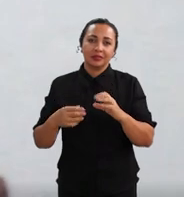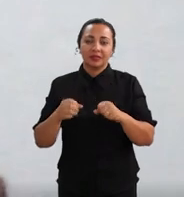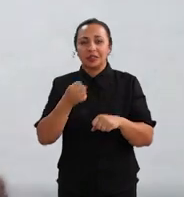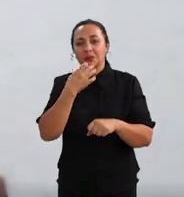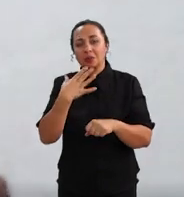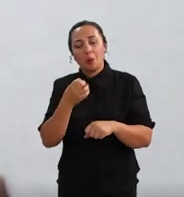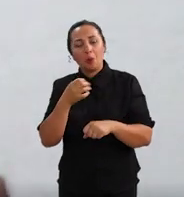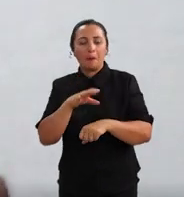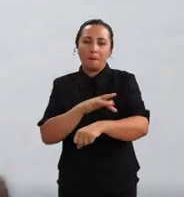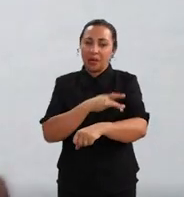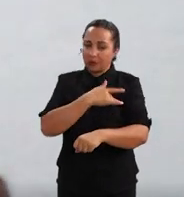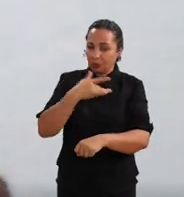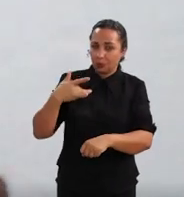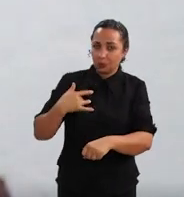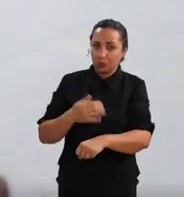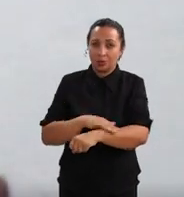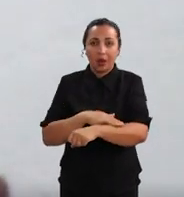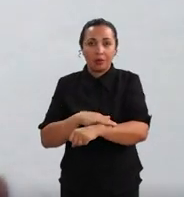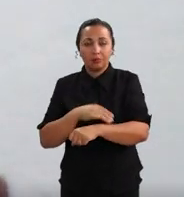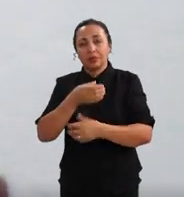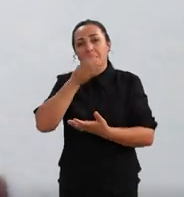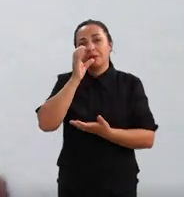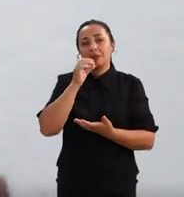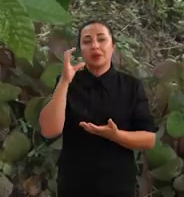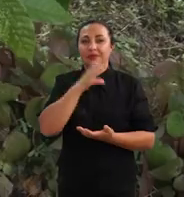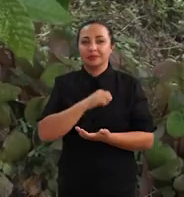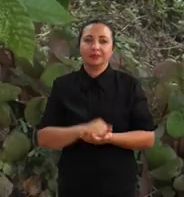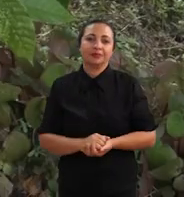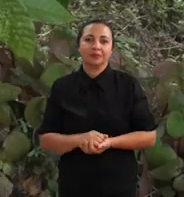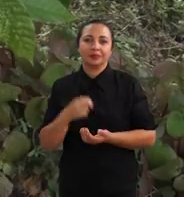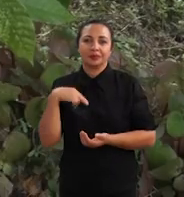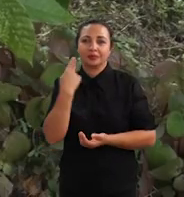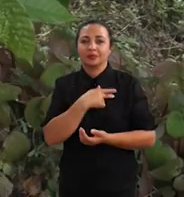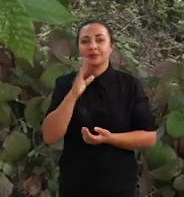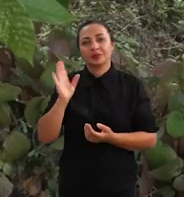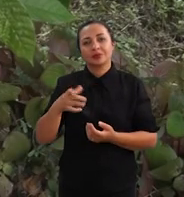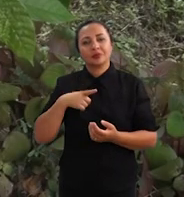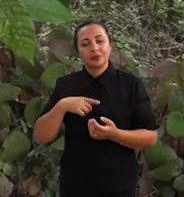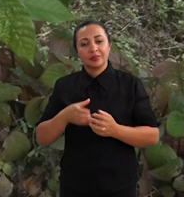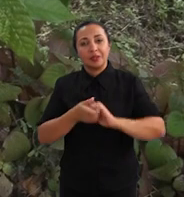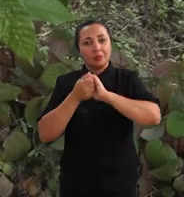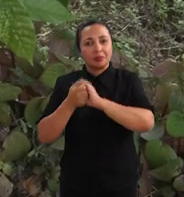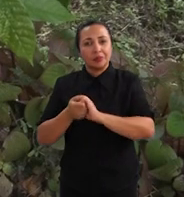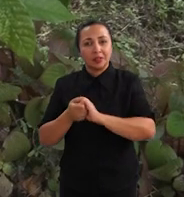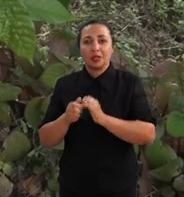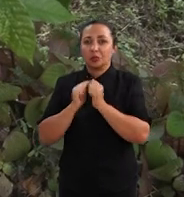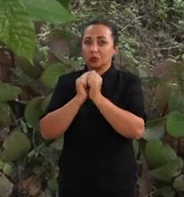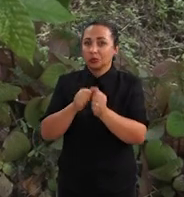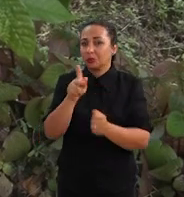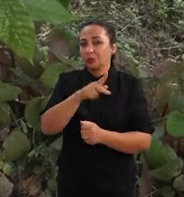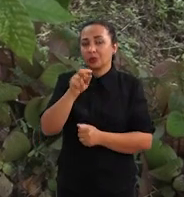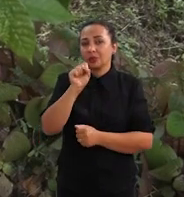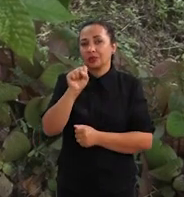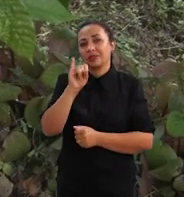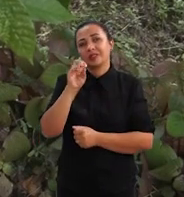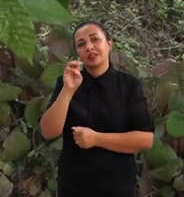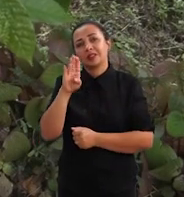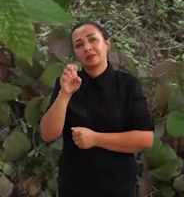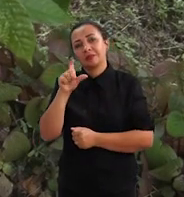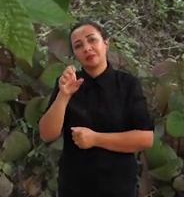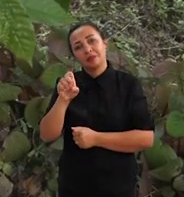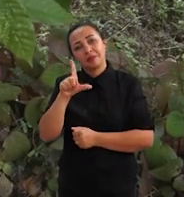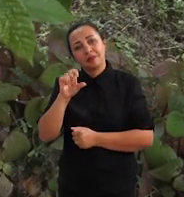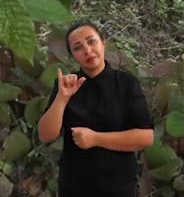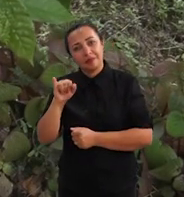atividade antioxidante também para a nossa bebida quente. A gente já tem uma parceria, junto com a professora Sibeli e a equipe de